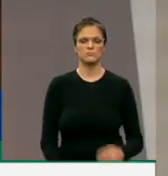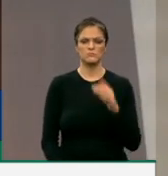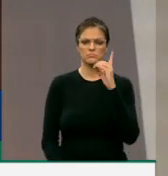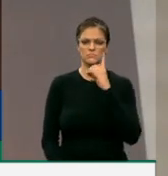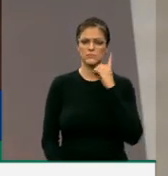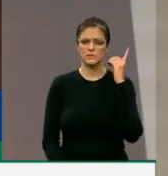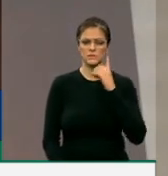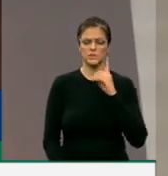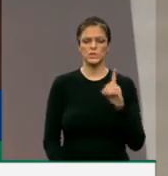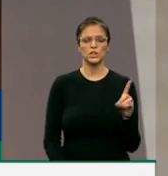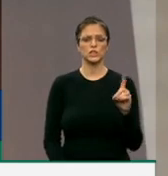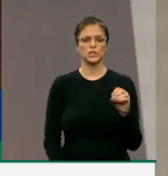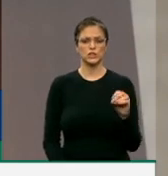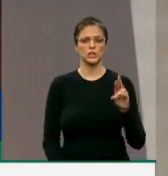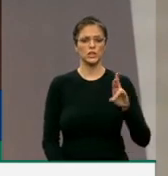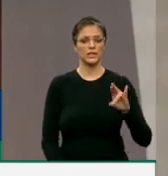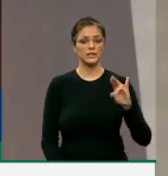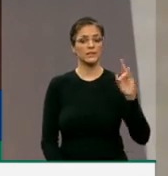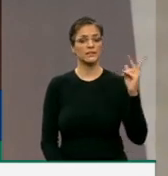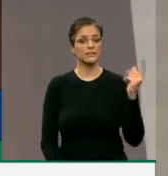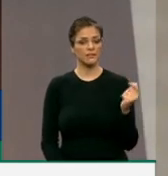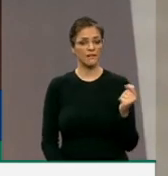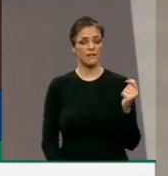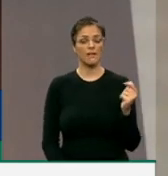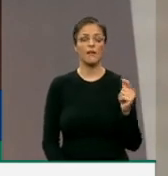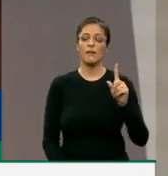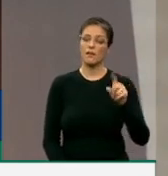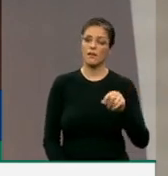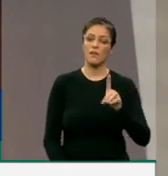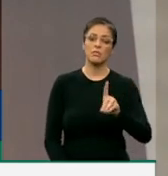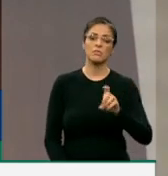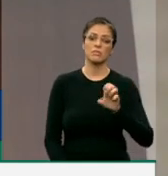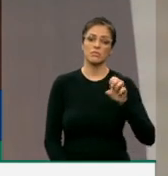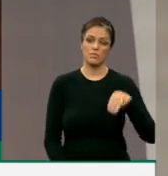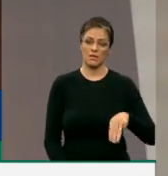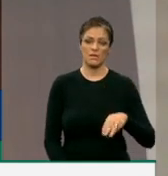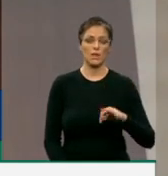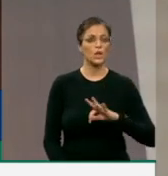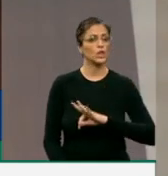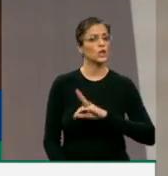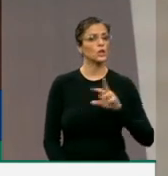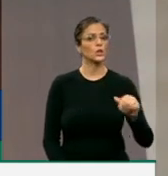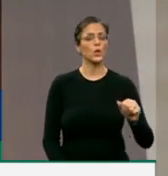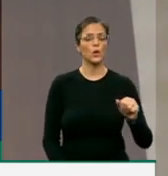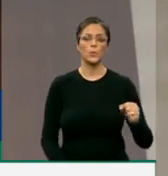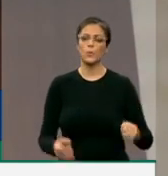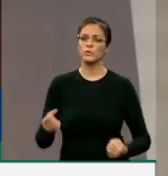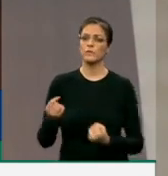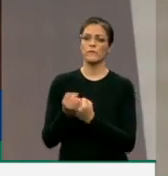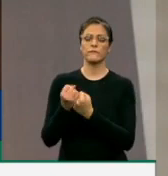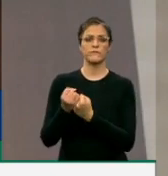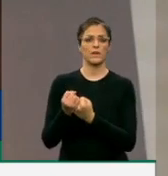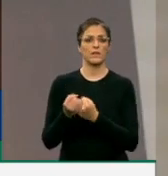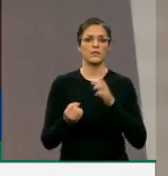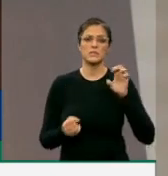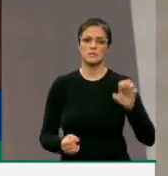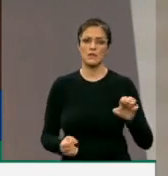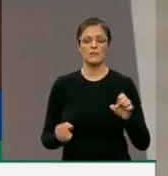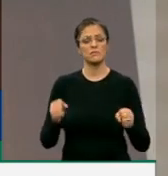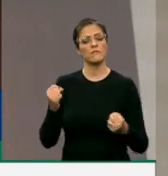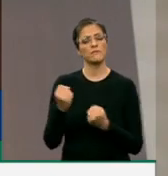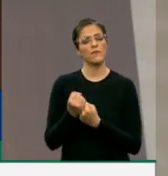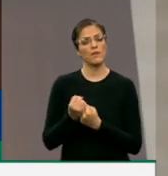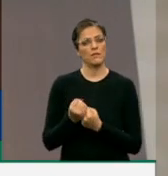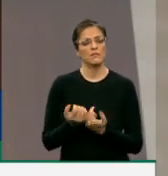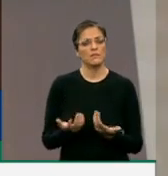que é do DEM. Todo o setor da esquerda está subindo aqui no plenário para falar em defesa de um relatório, que a gente pode ter uma divergência,